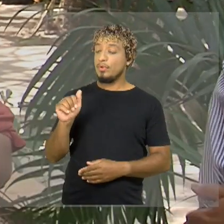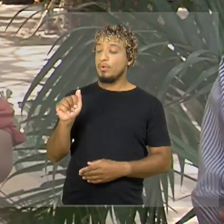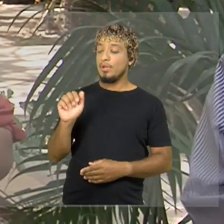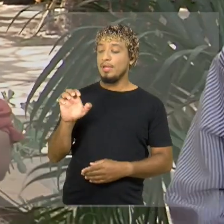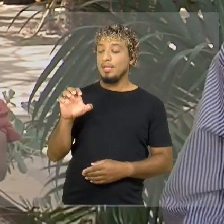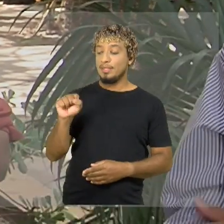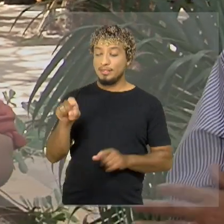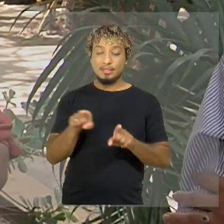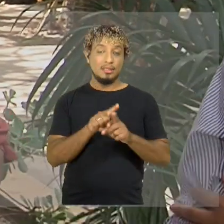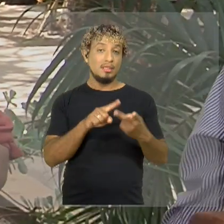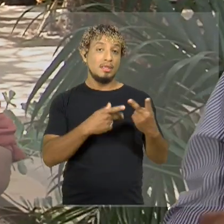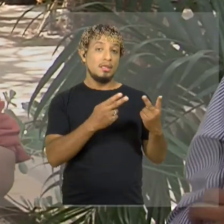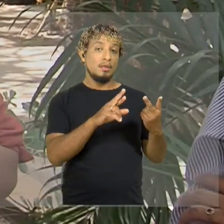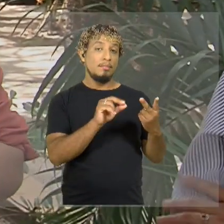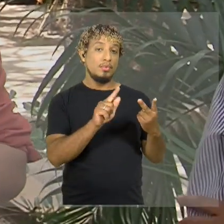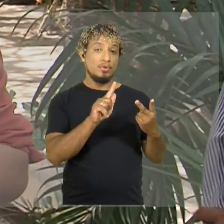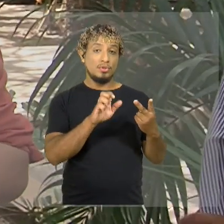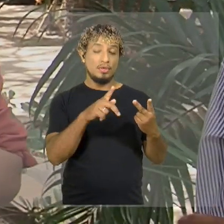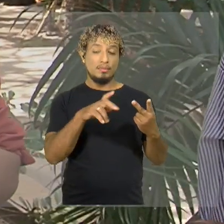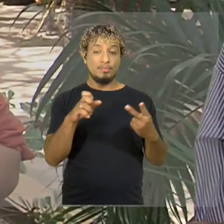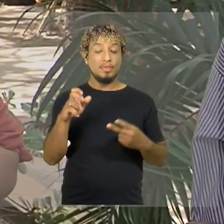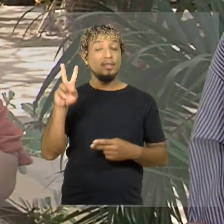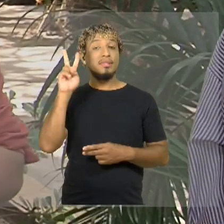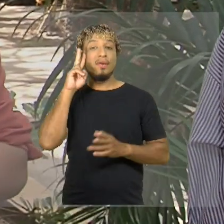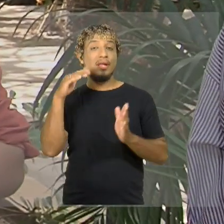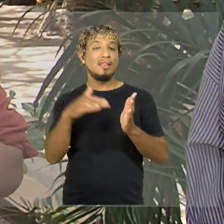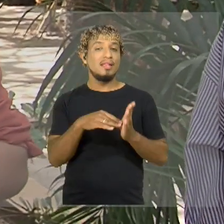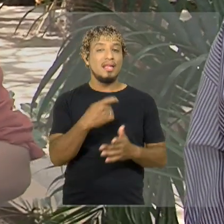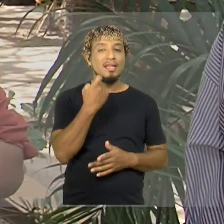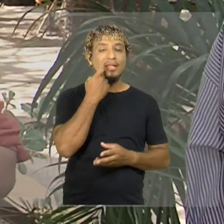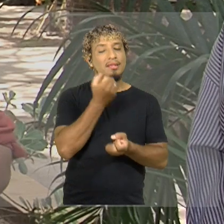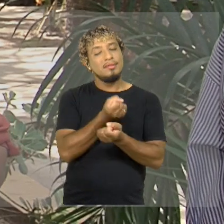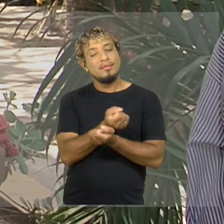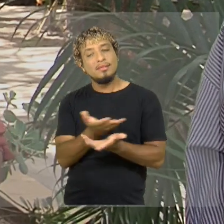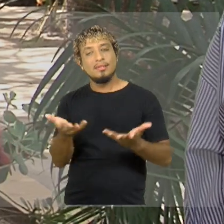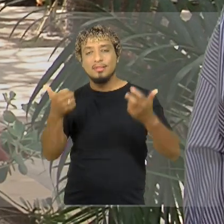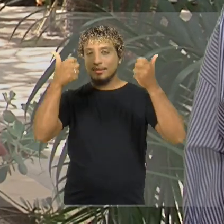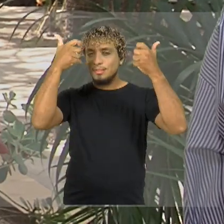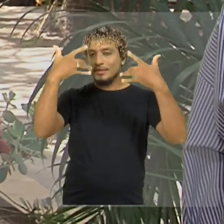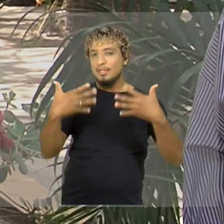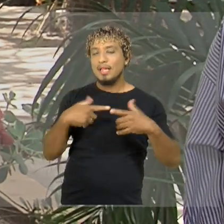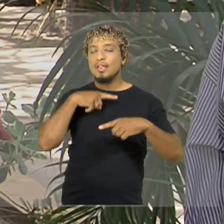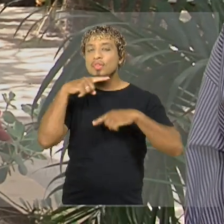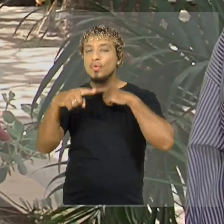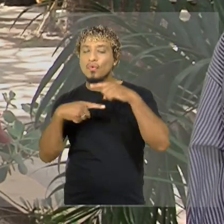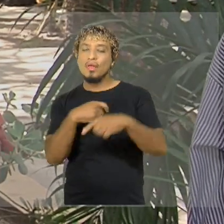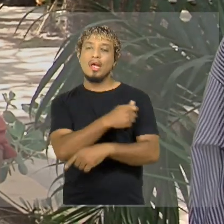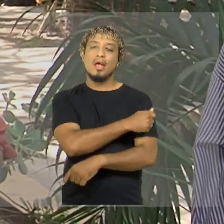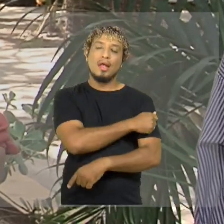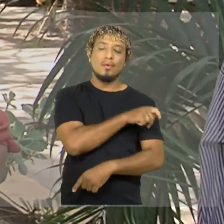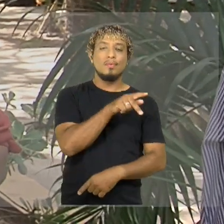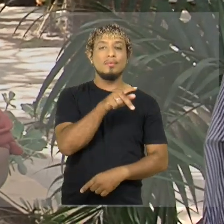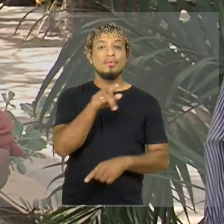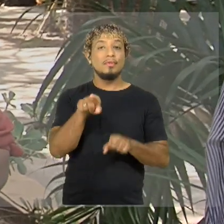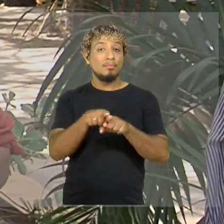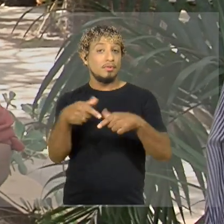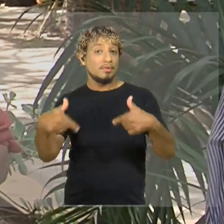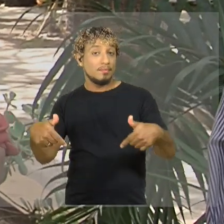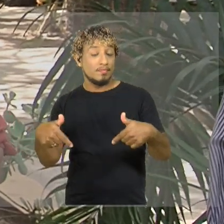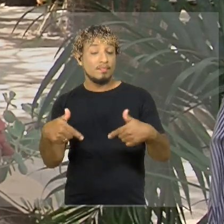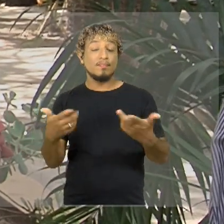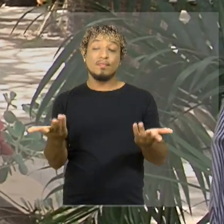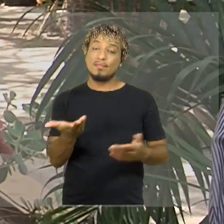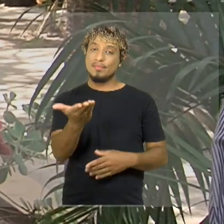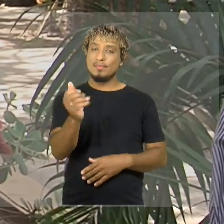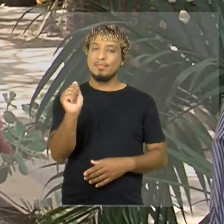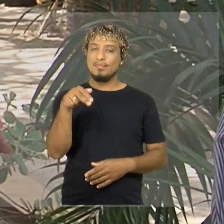funcionam de segunda a sexta, ofertando serviços e esclarecendo, tirando dúvidas dos alunos e dos servidores. Eu volto no